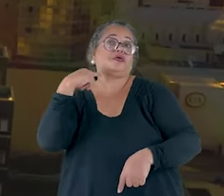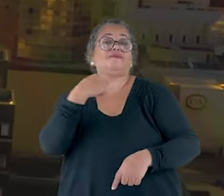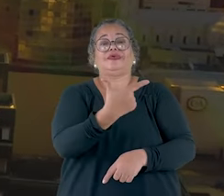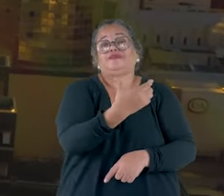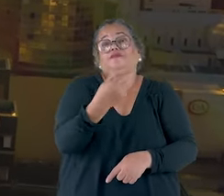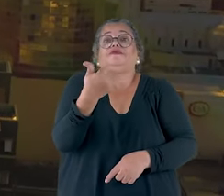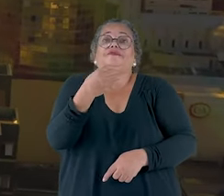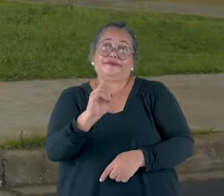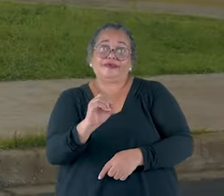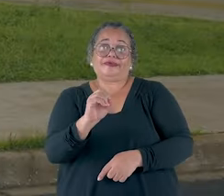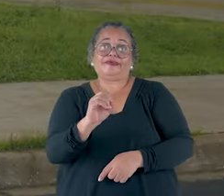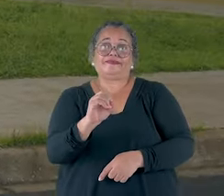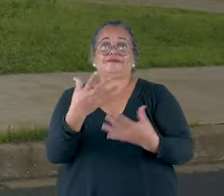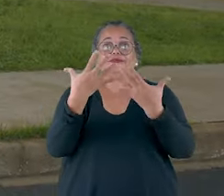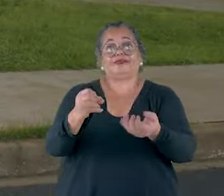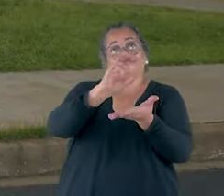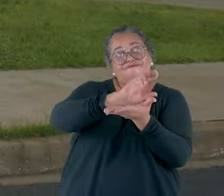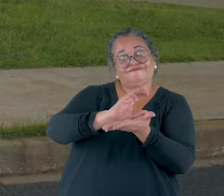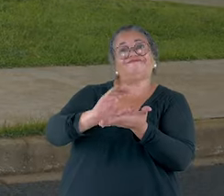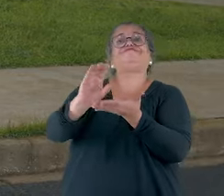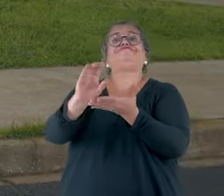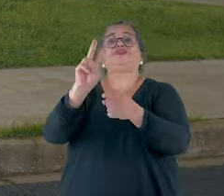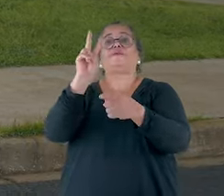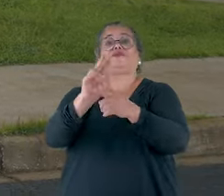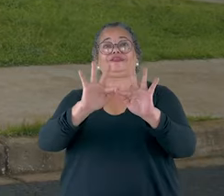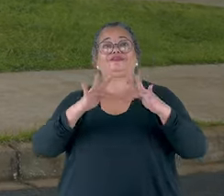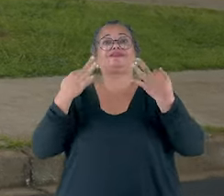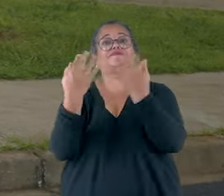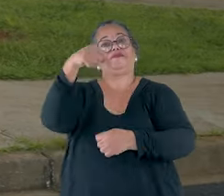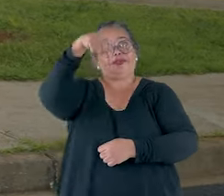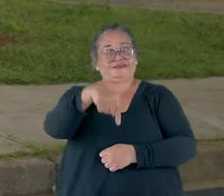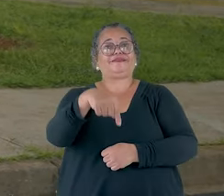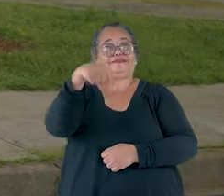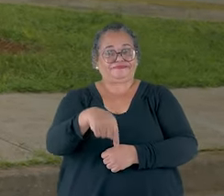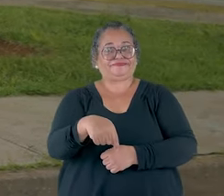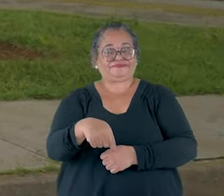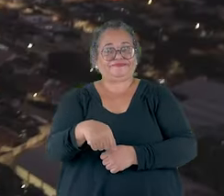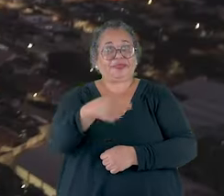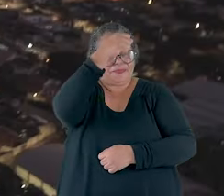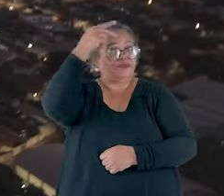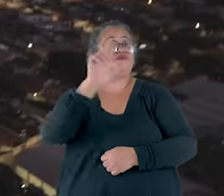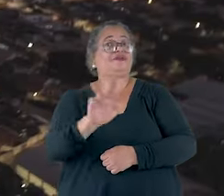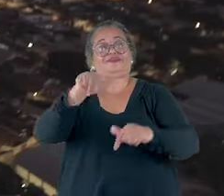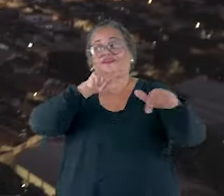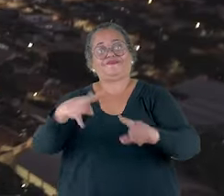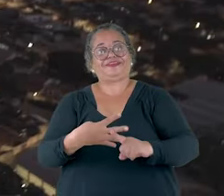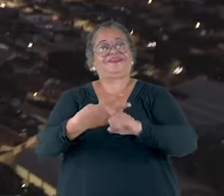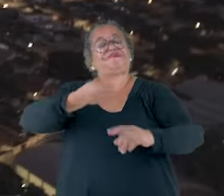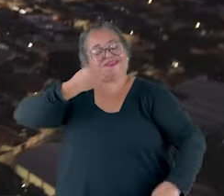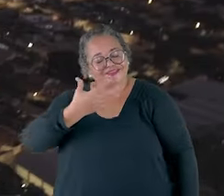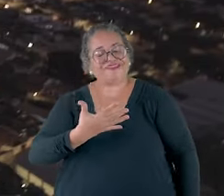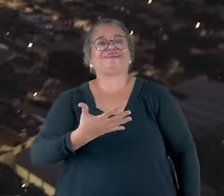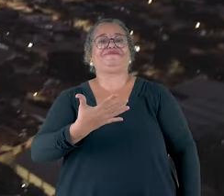Gerais desde 2010 e recebe cada vez mais investimentos para cuidar bem das famílias de Uberlândia. Prefeitura de Uberlândia.